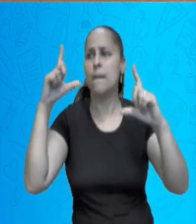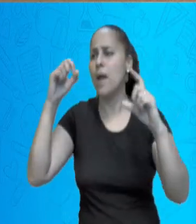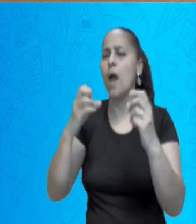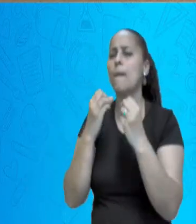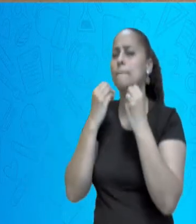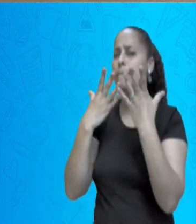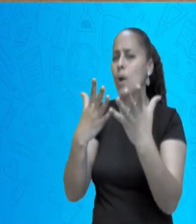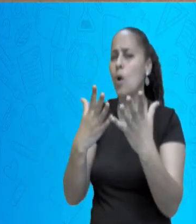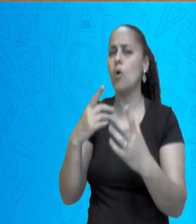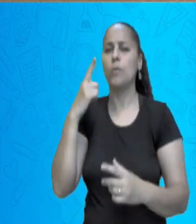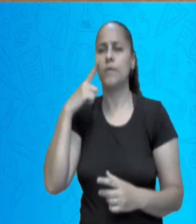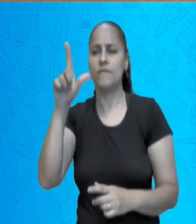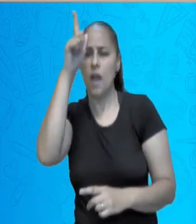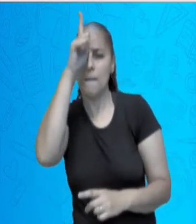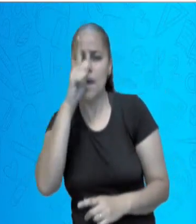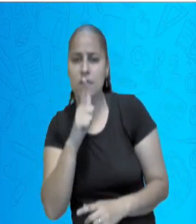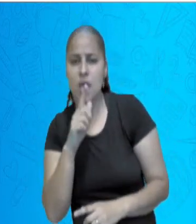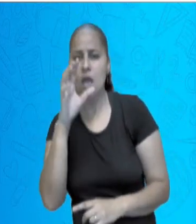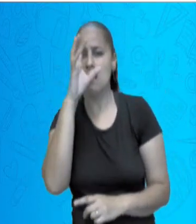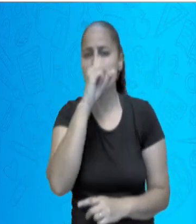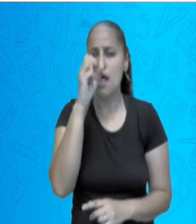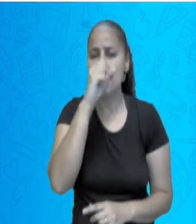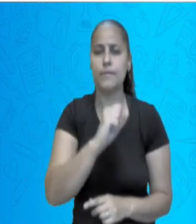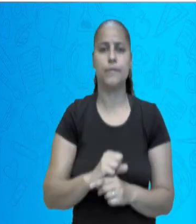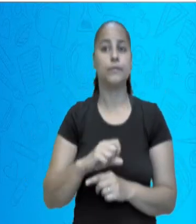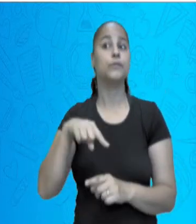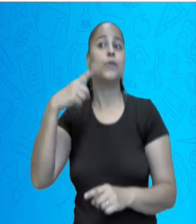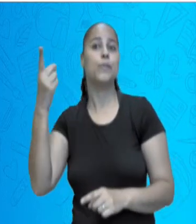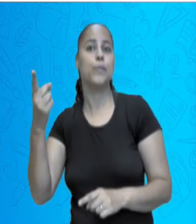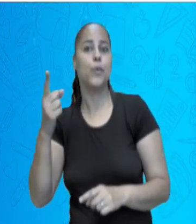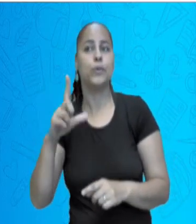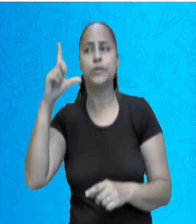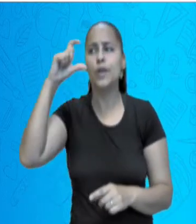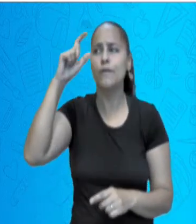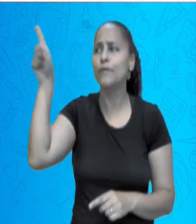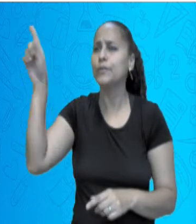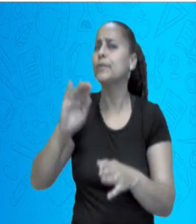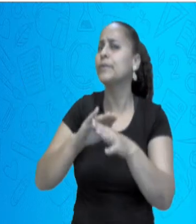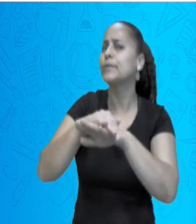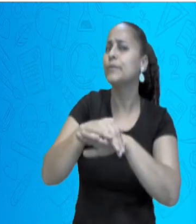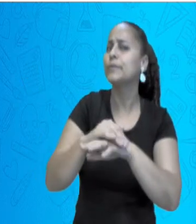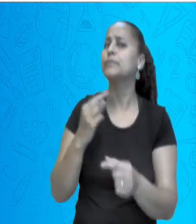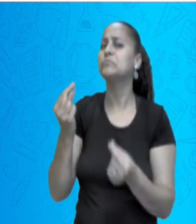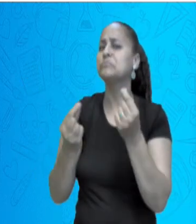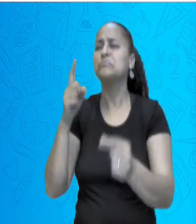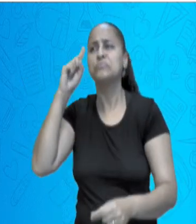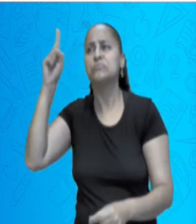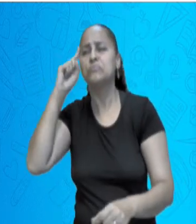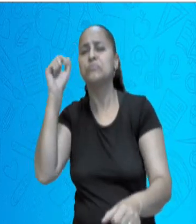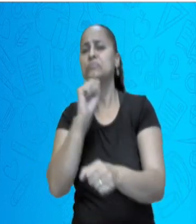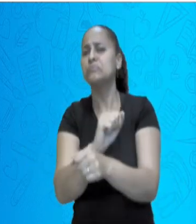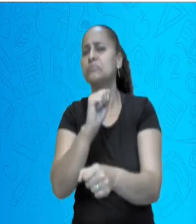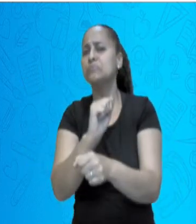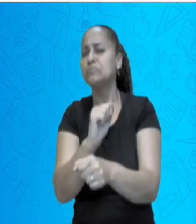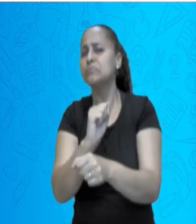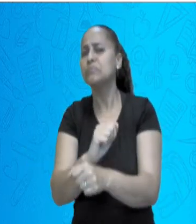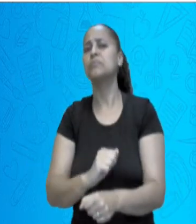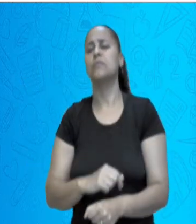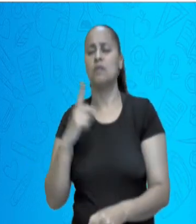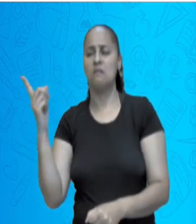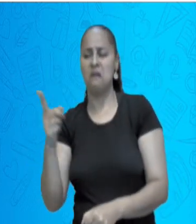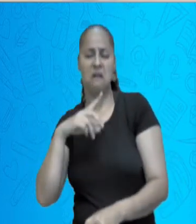e para poder pegar essa lua cheia no início de noite, junto, compondo